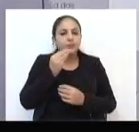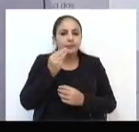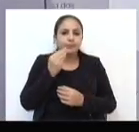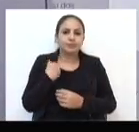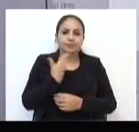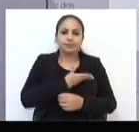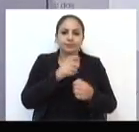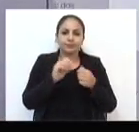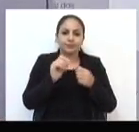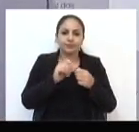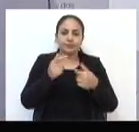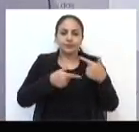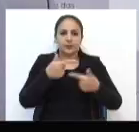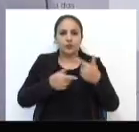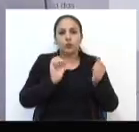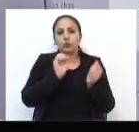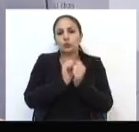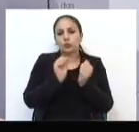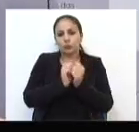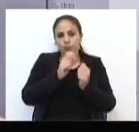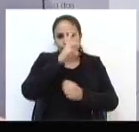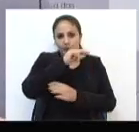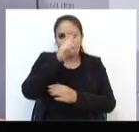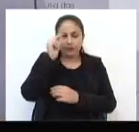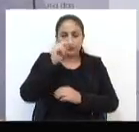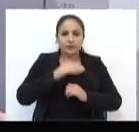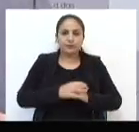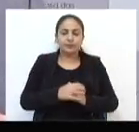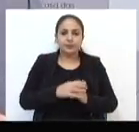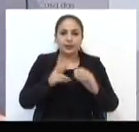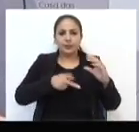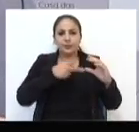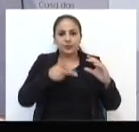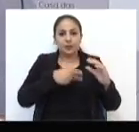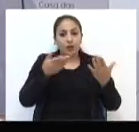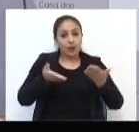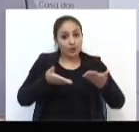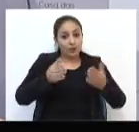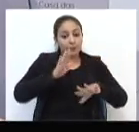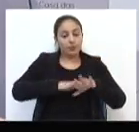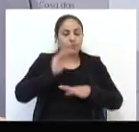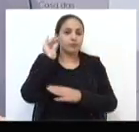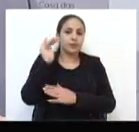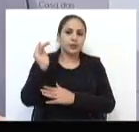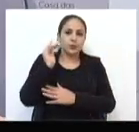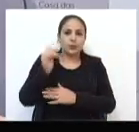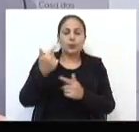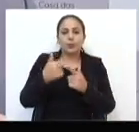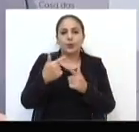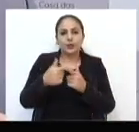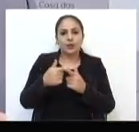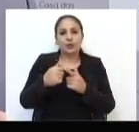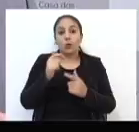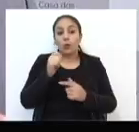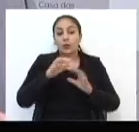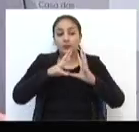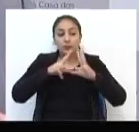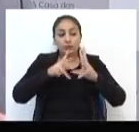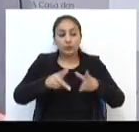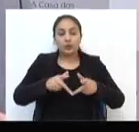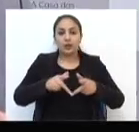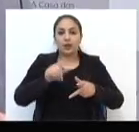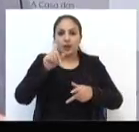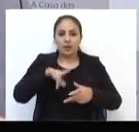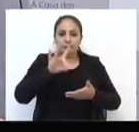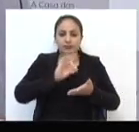certeza, fizemos um trabalho junto com o prefeito municipal. E a Câmara de Vereadores agora ficou mais tranquila, porque a grande maioria